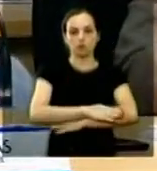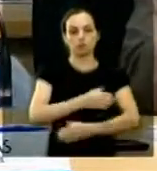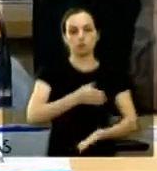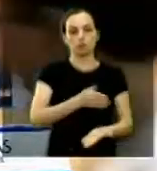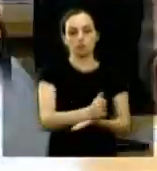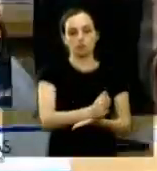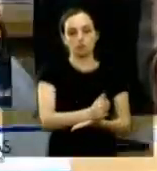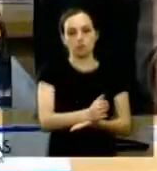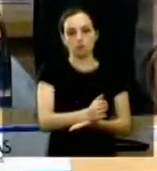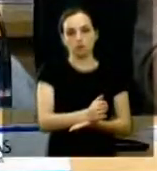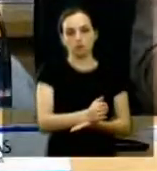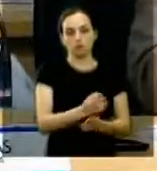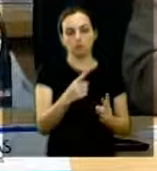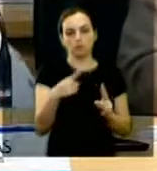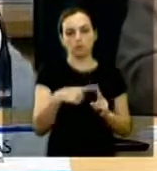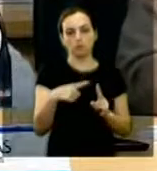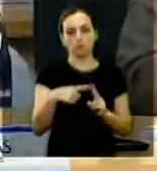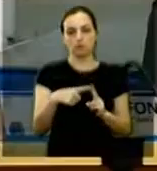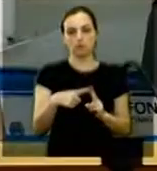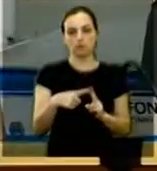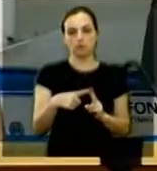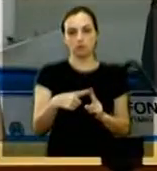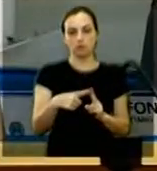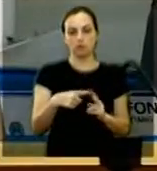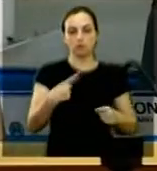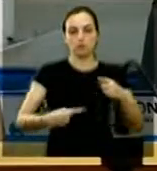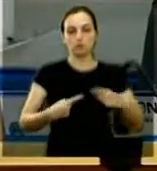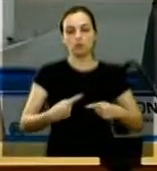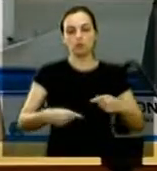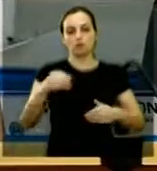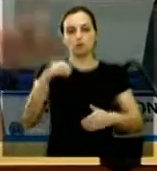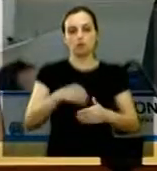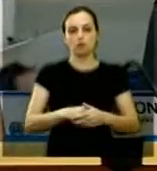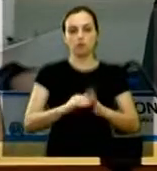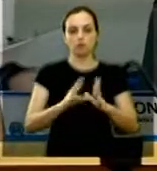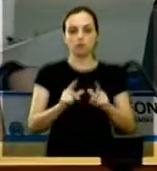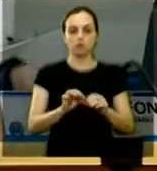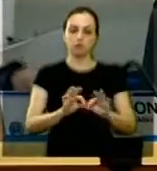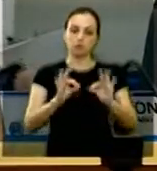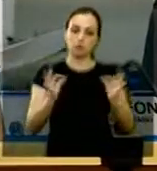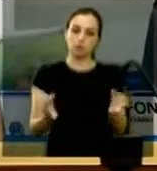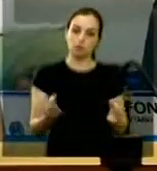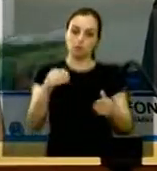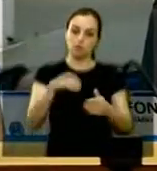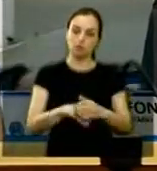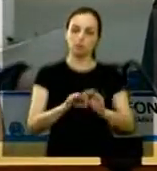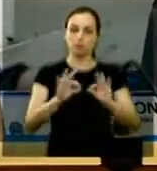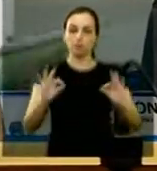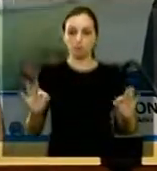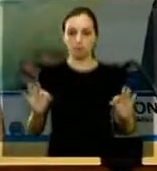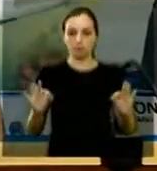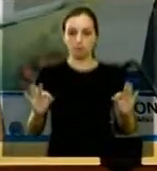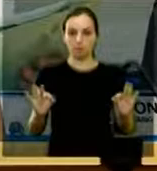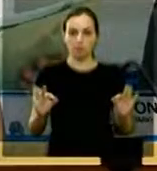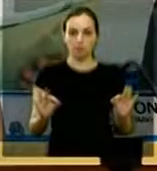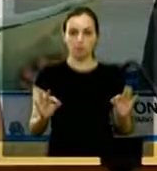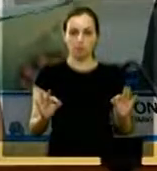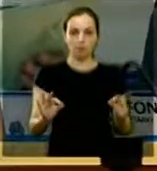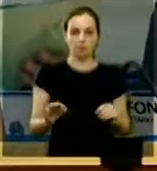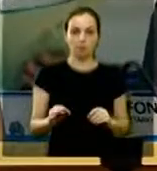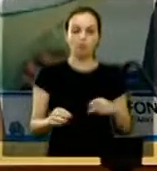aprovado item número 2 item número 2 única discussão em votação maioria simples a votação é simbólica interessado